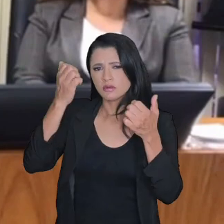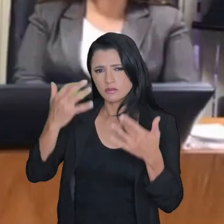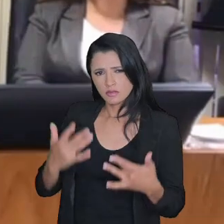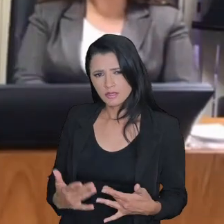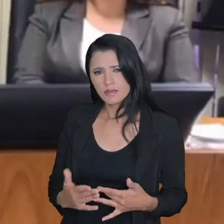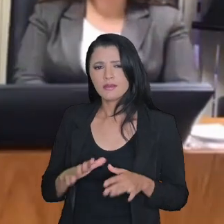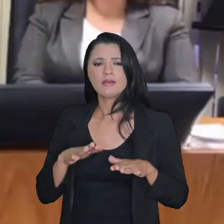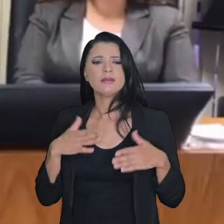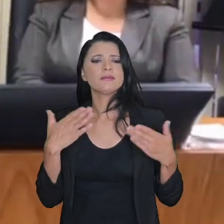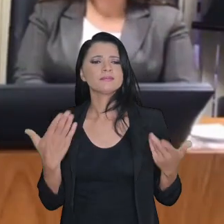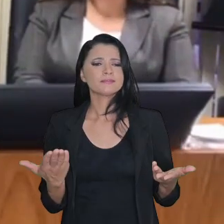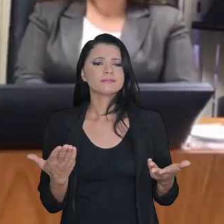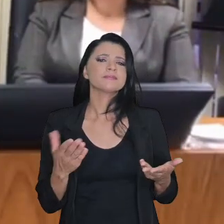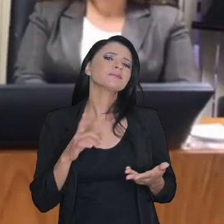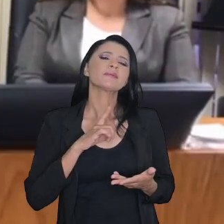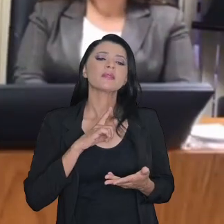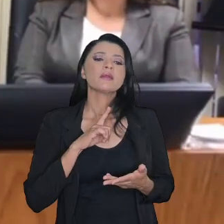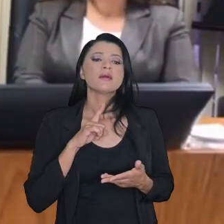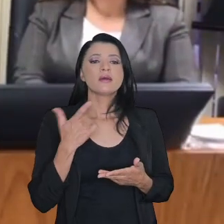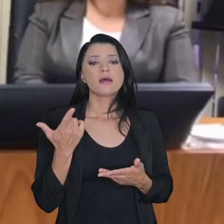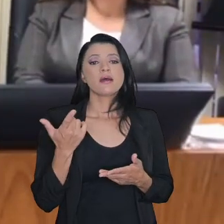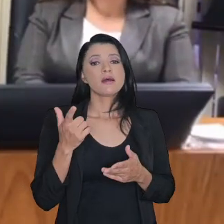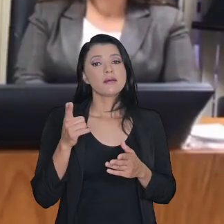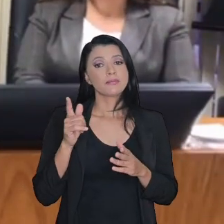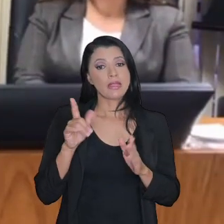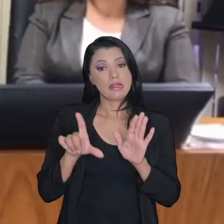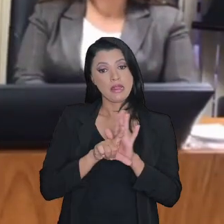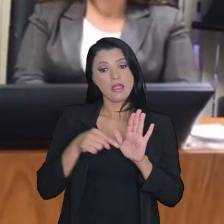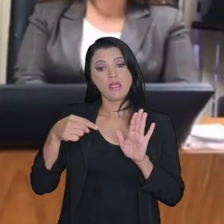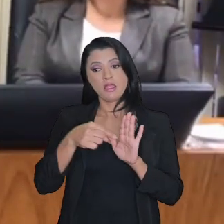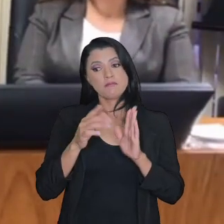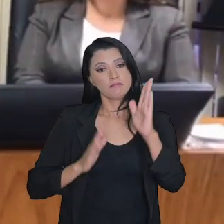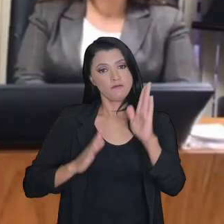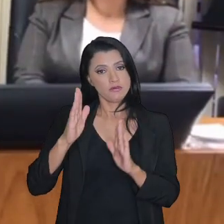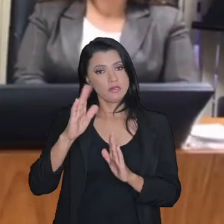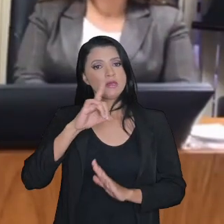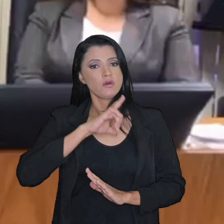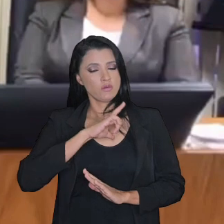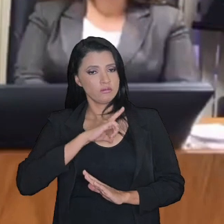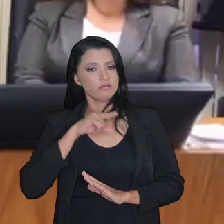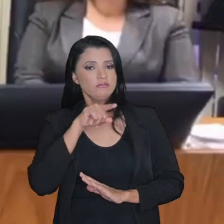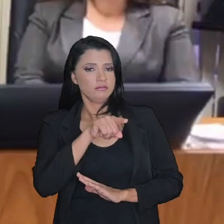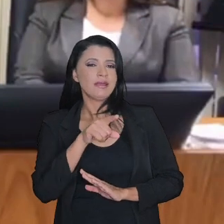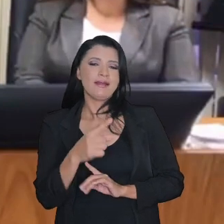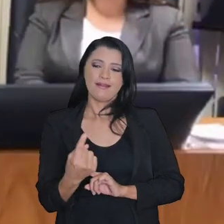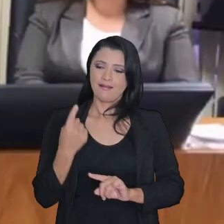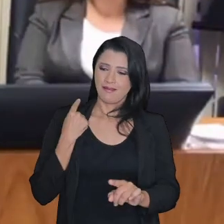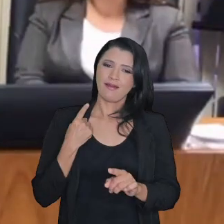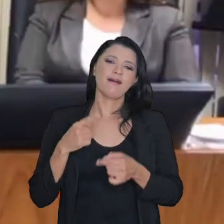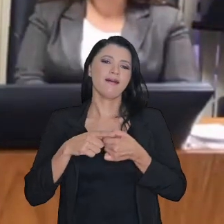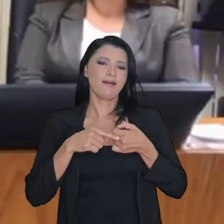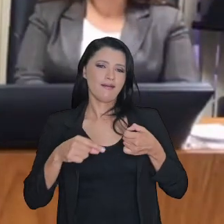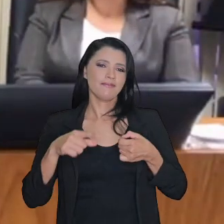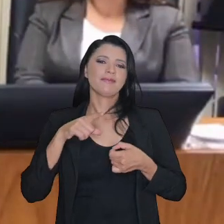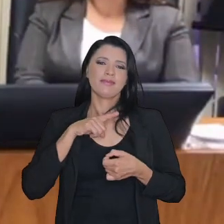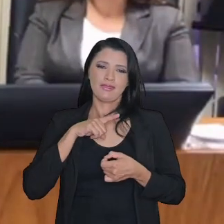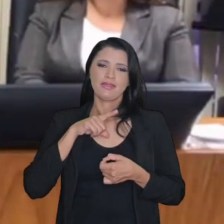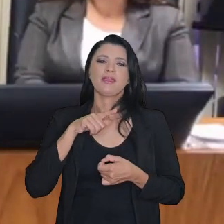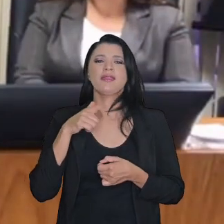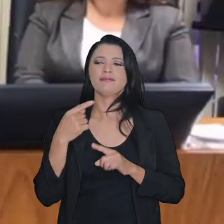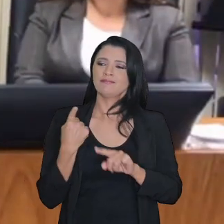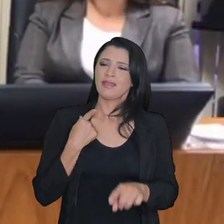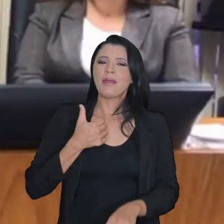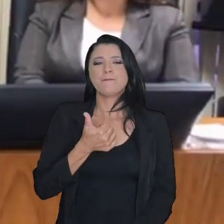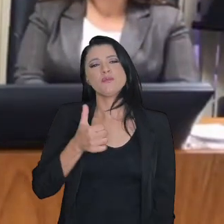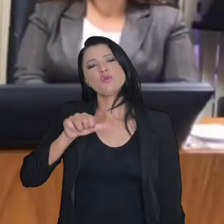previsão legal no quadro tributário nacional existido desde os anos 60, ainda não se tinha, tinha